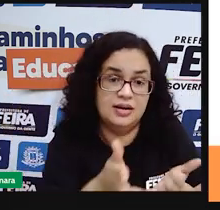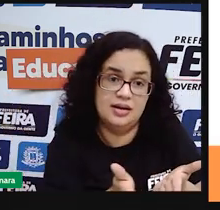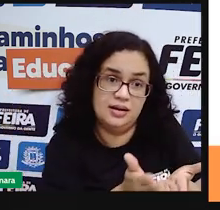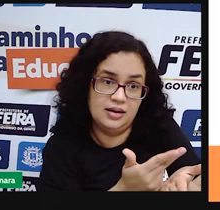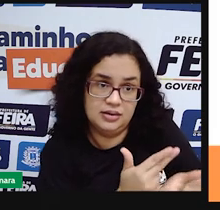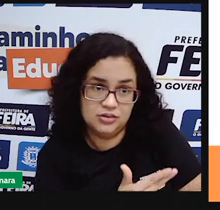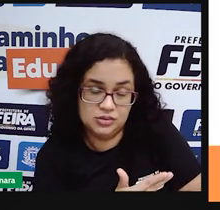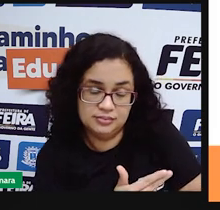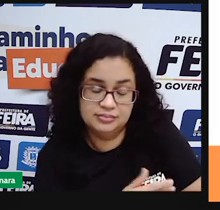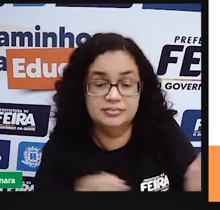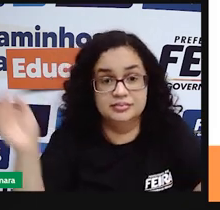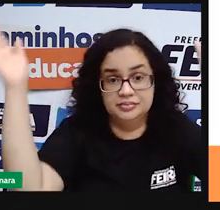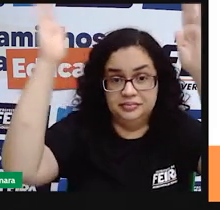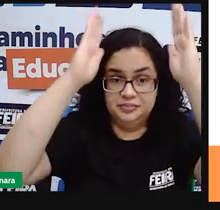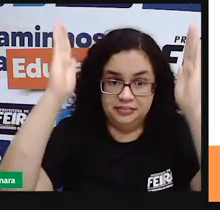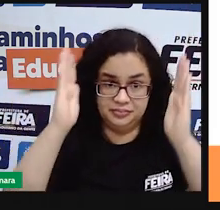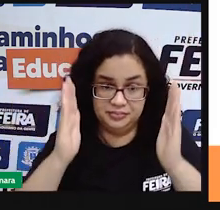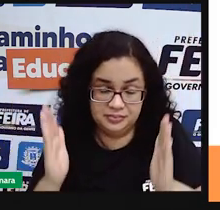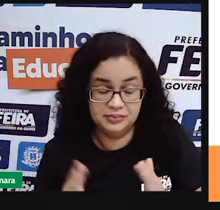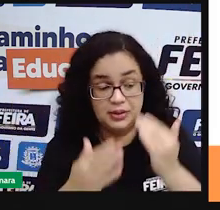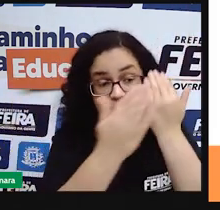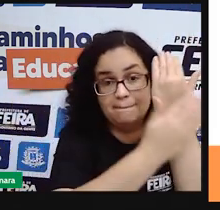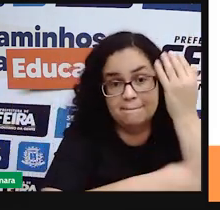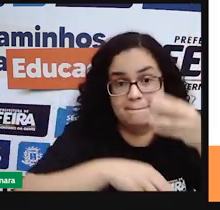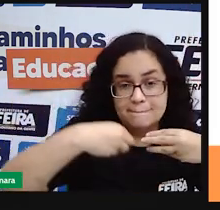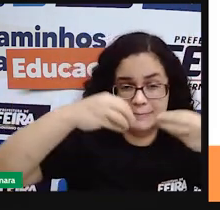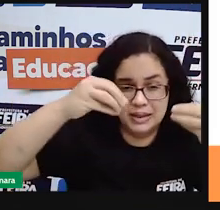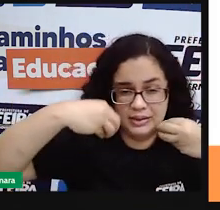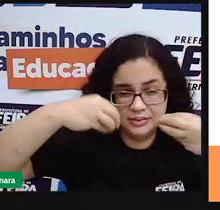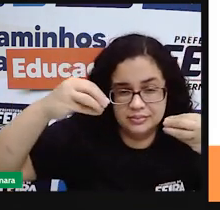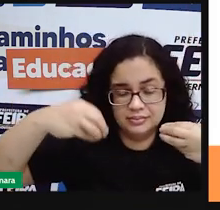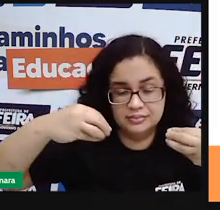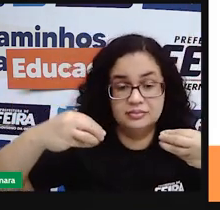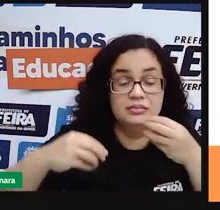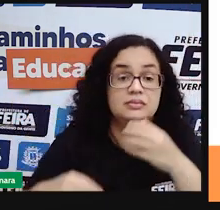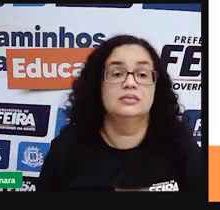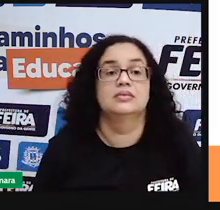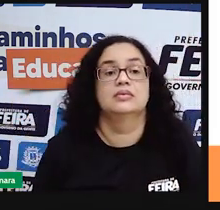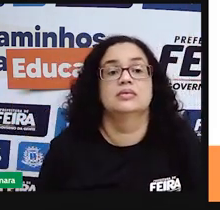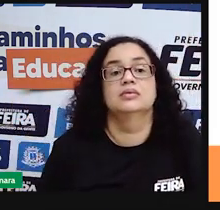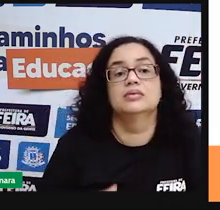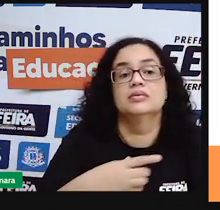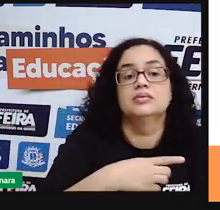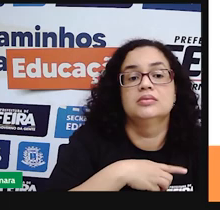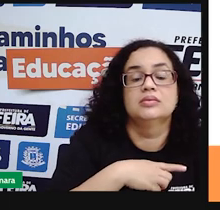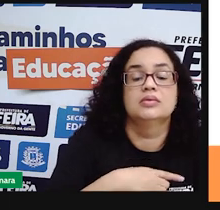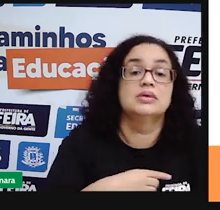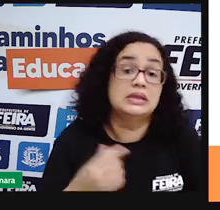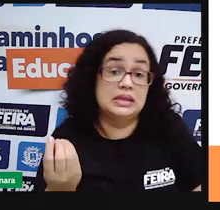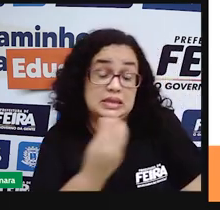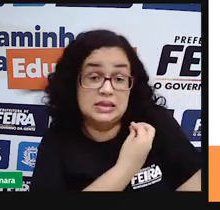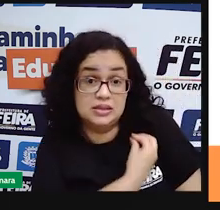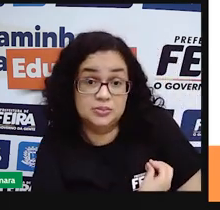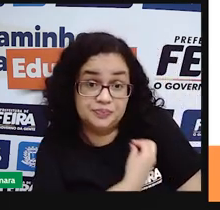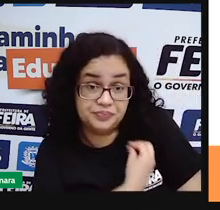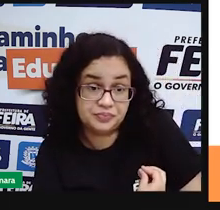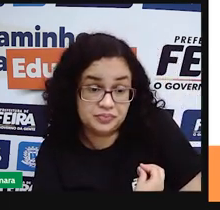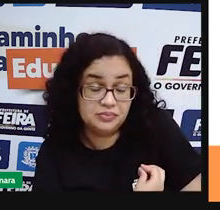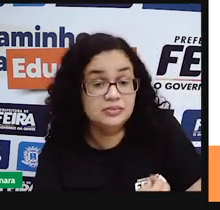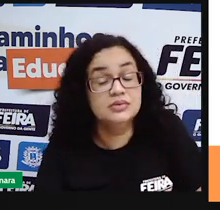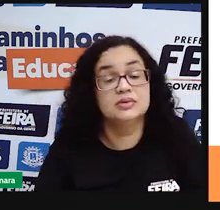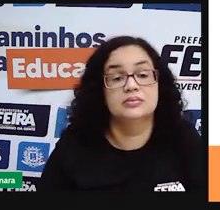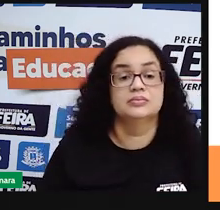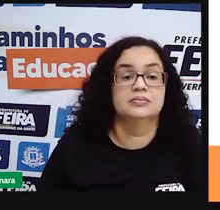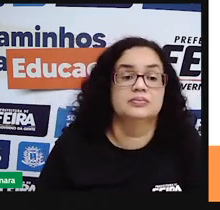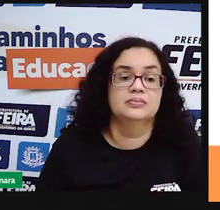cerâmica dos objetos de palha também são bem produzidos pelos indígenas e que fazem parte aí do nosso cotidiano